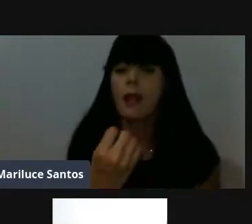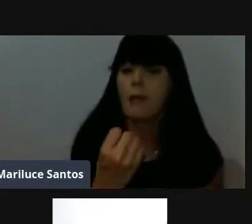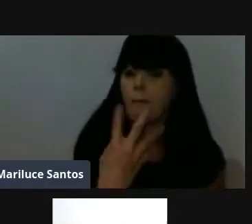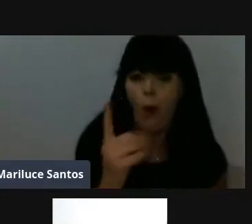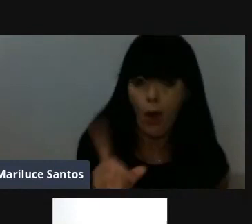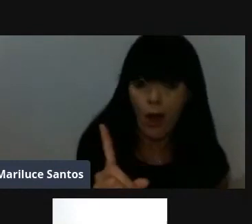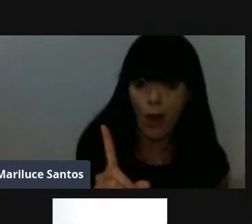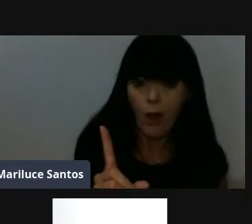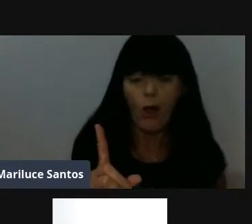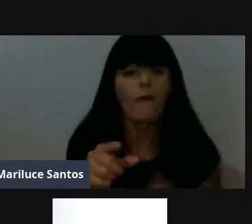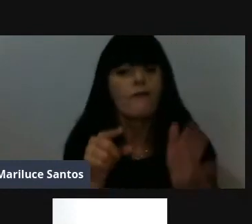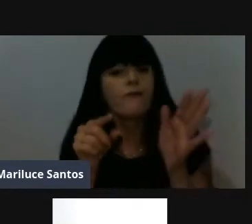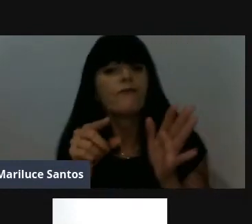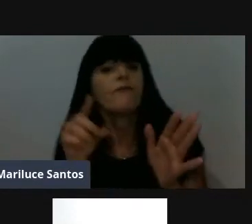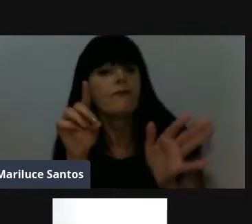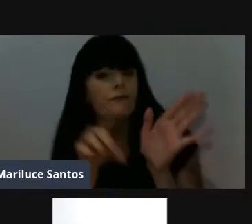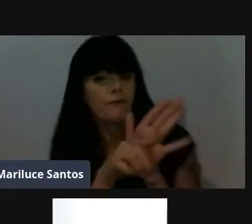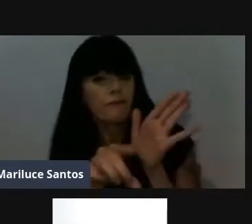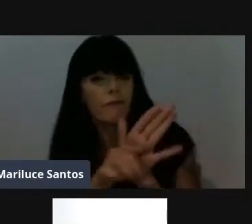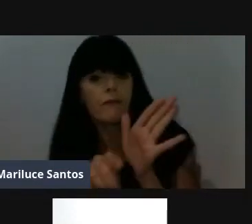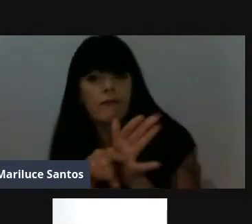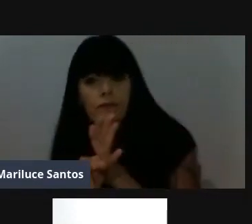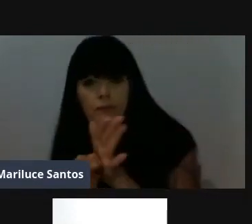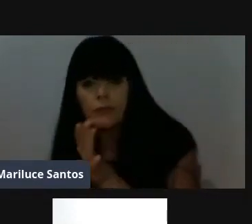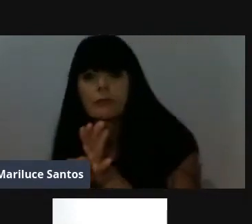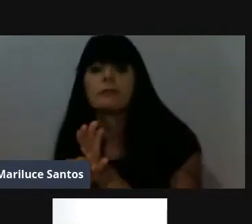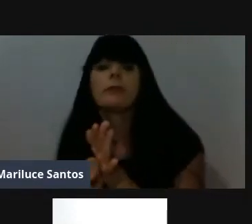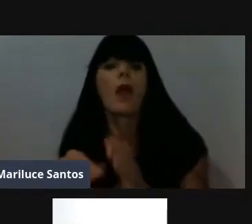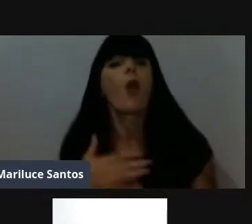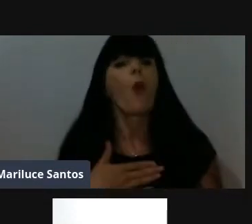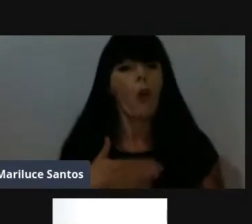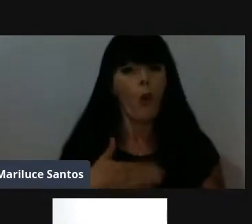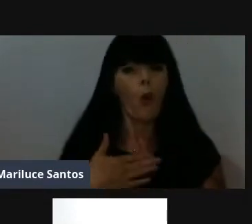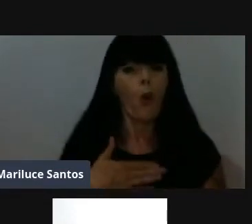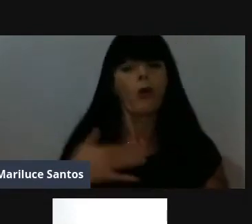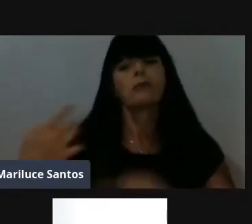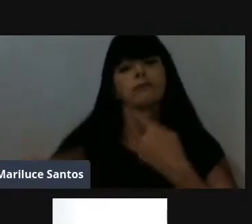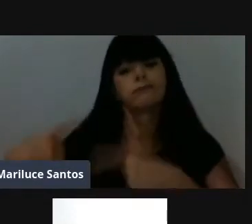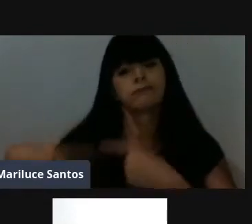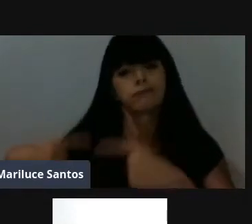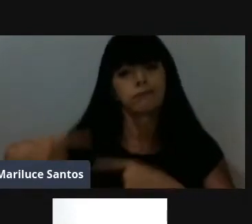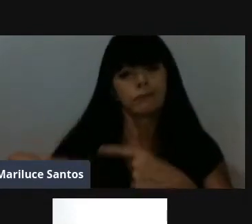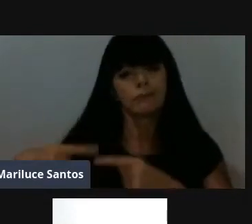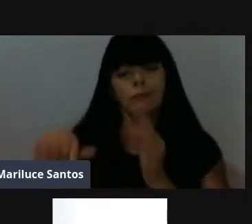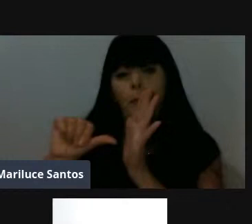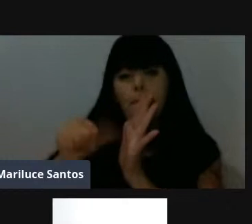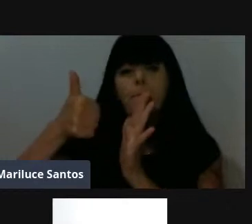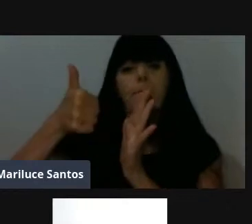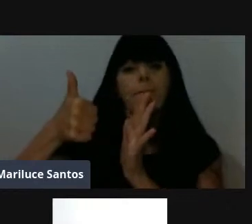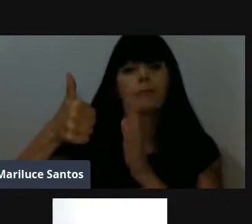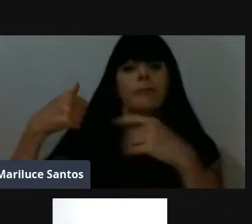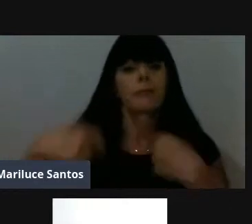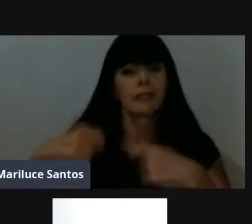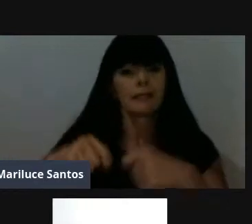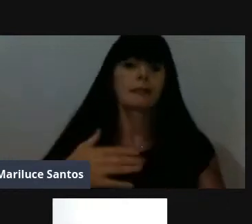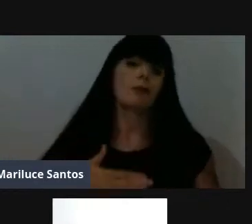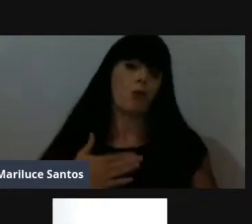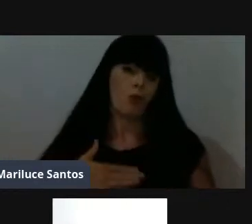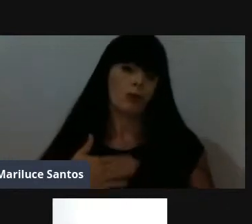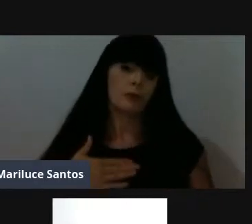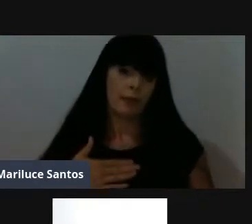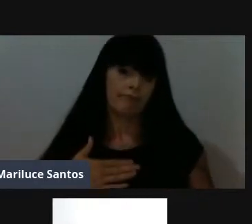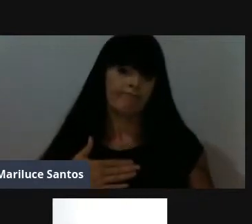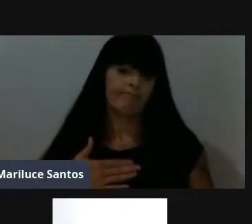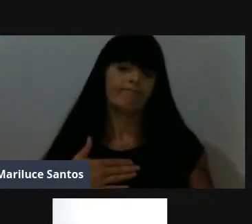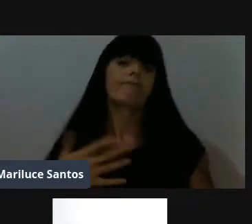então, foi como eu disse, eu gosto de política, né, política, primeiramente, você tem que gostar, você tem